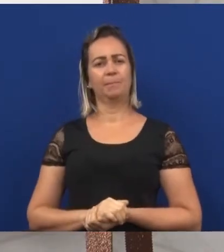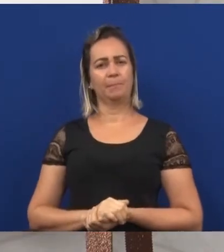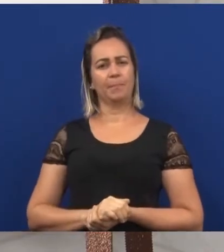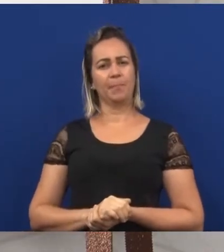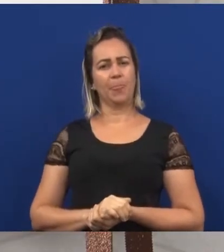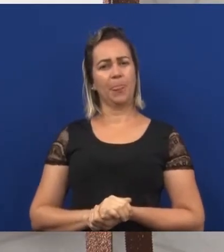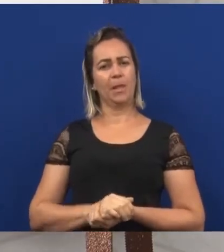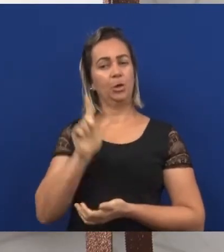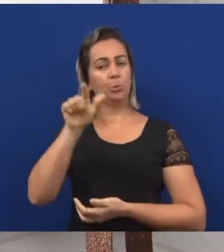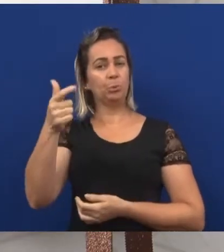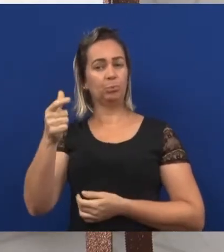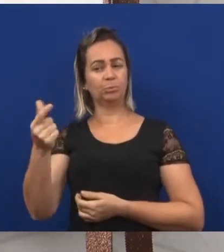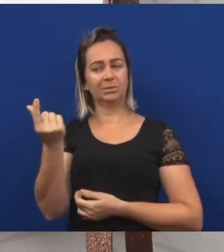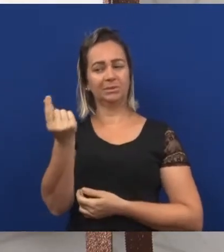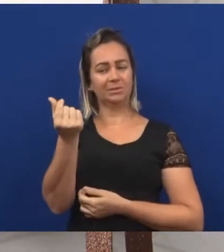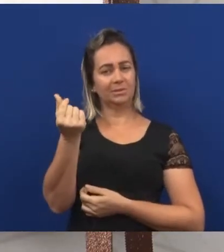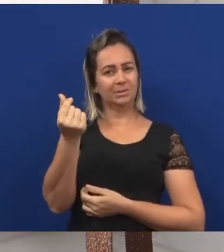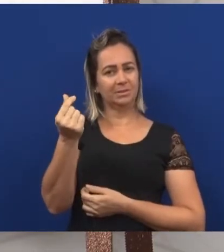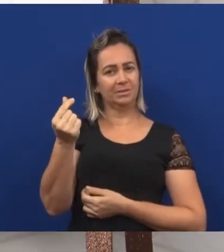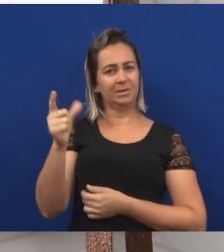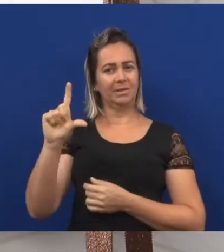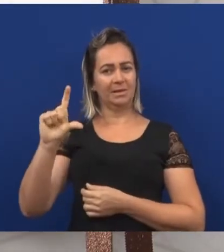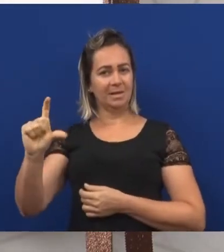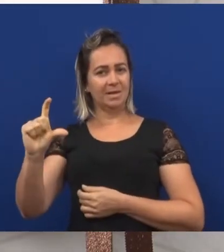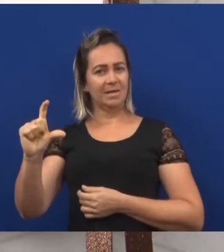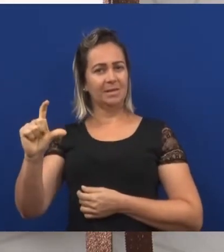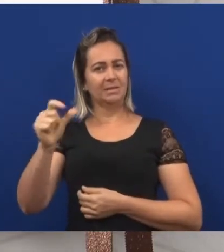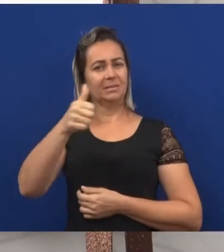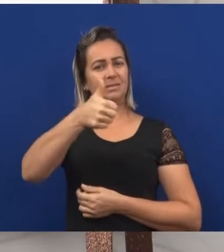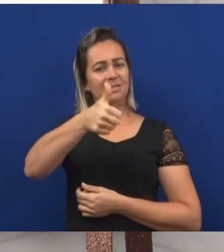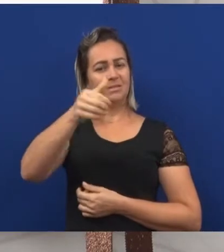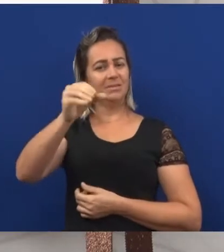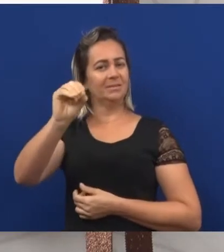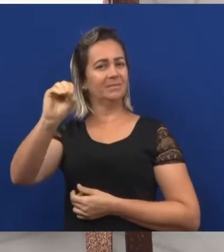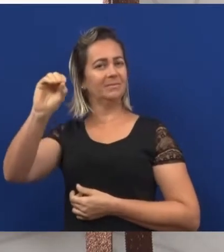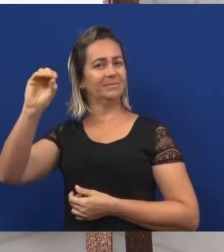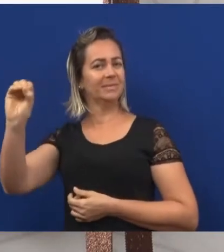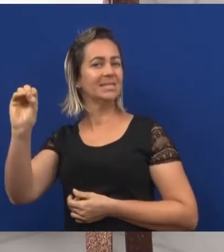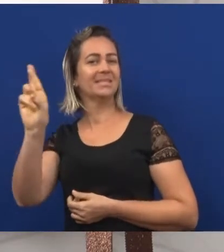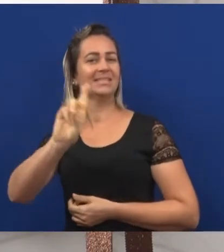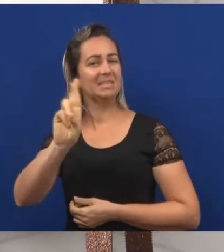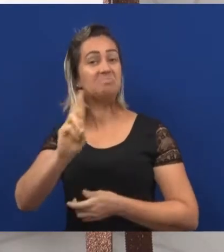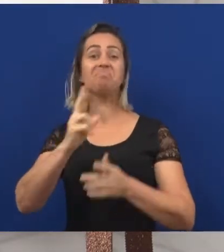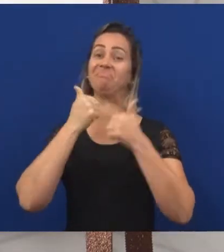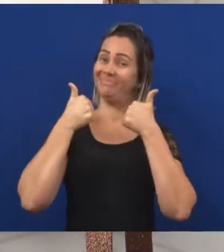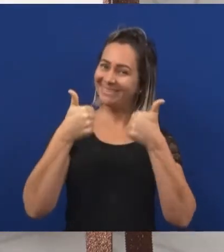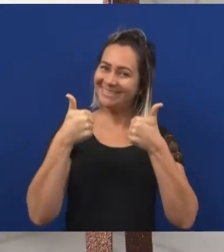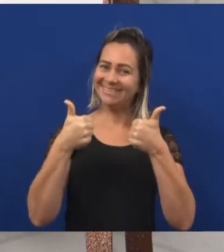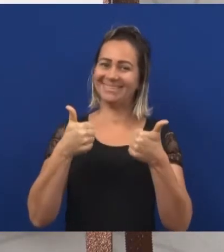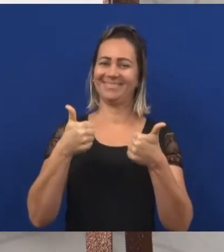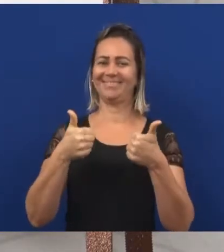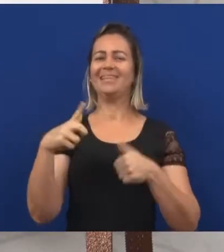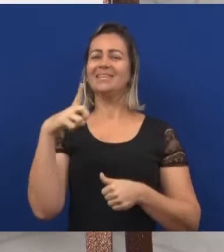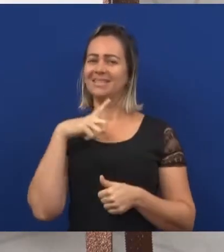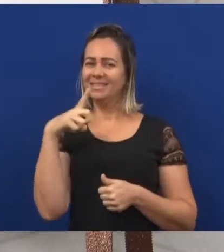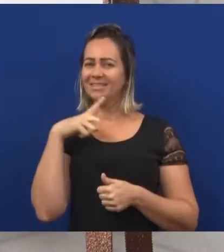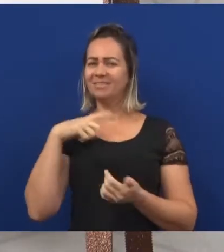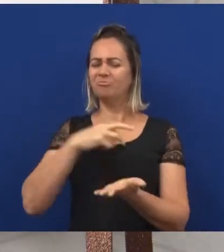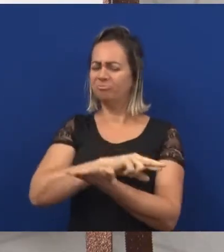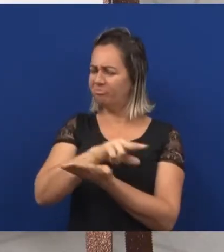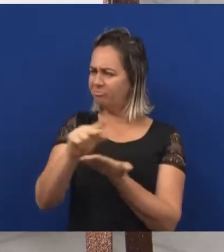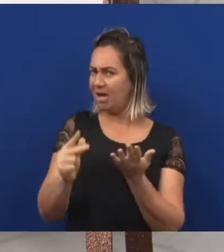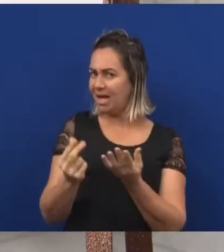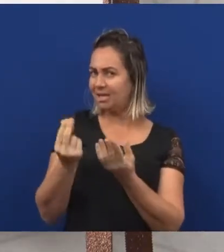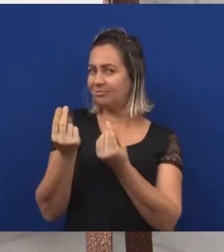E a outra maior de todas, a de R$100,00. Muito bem. Ele tinha essas notas.